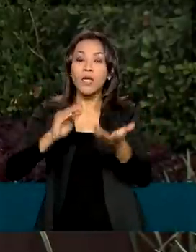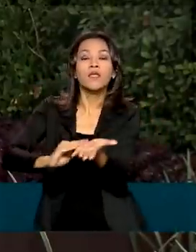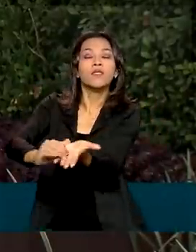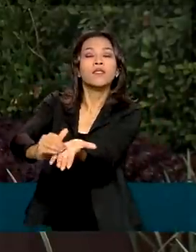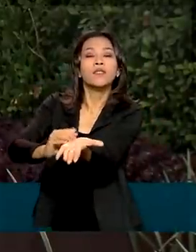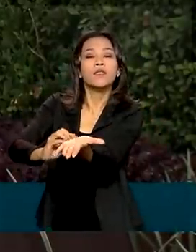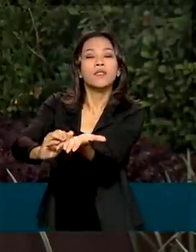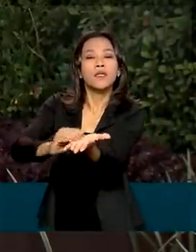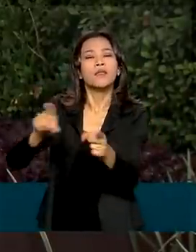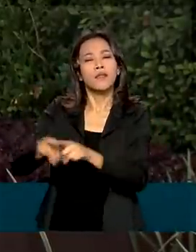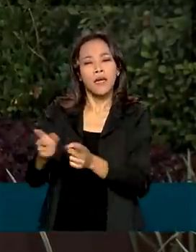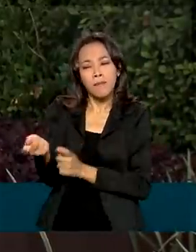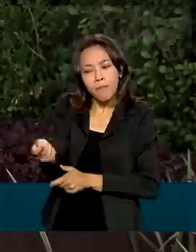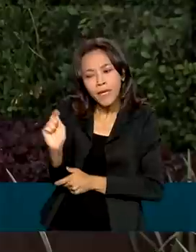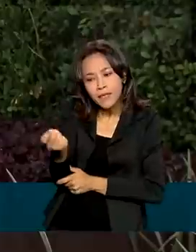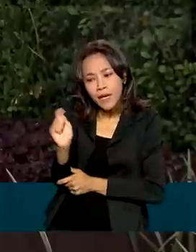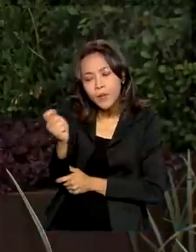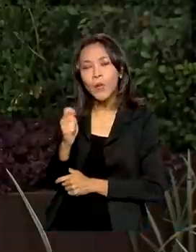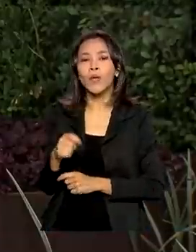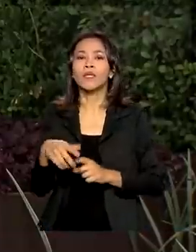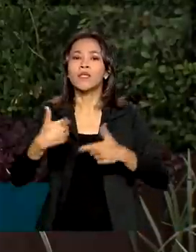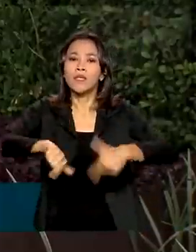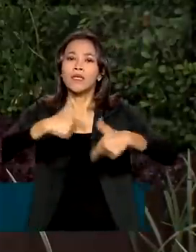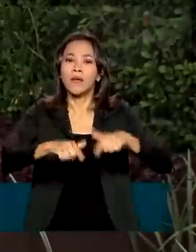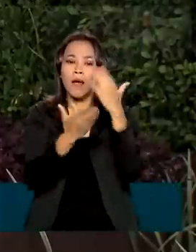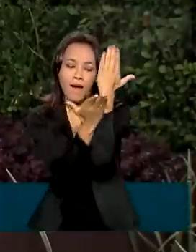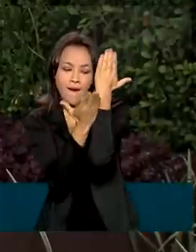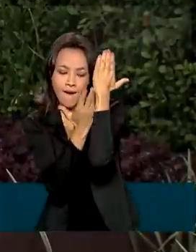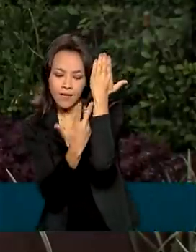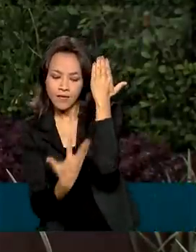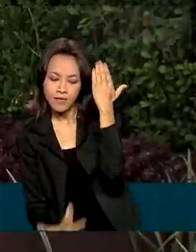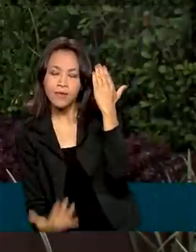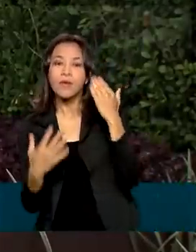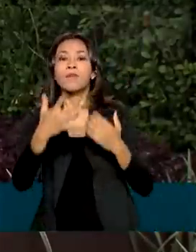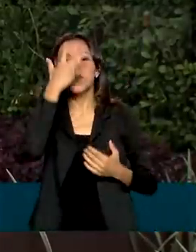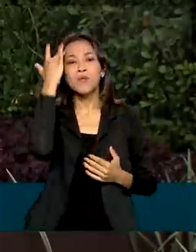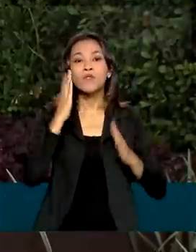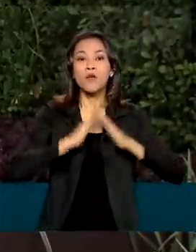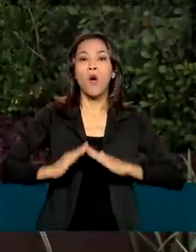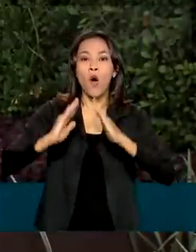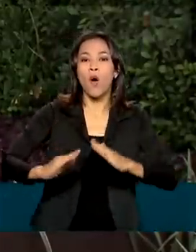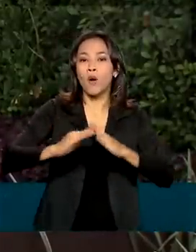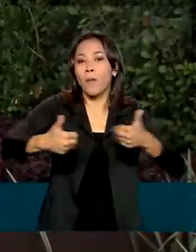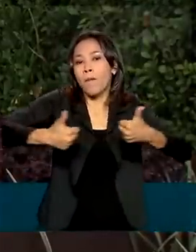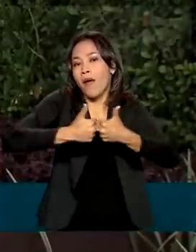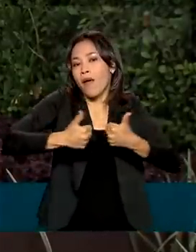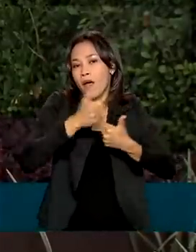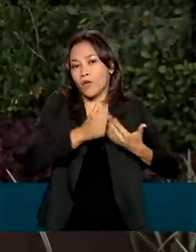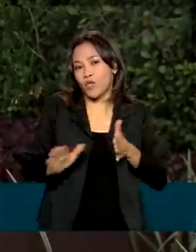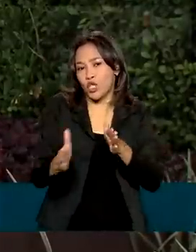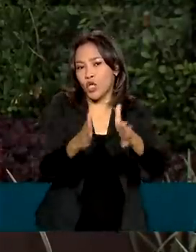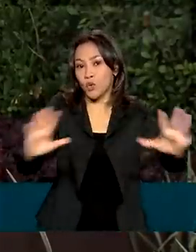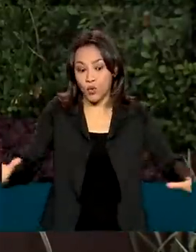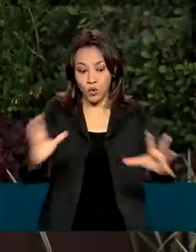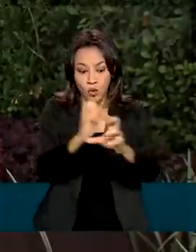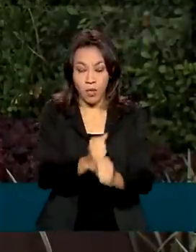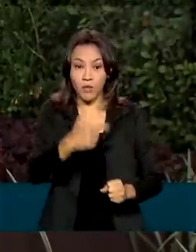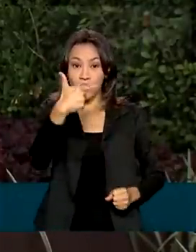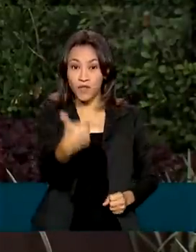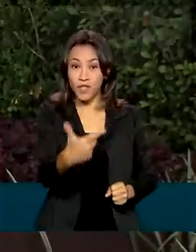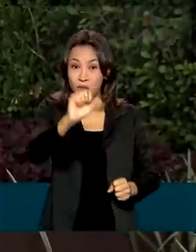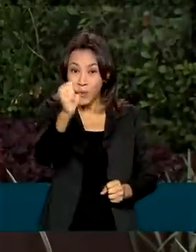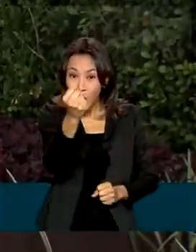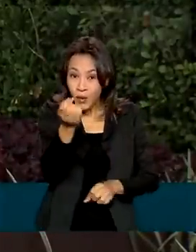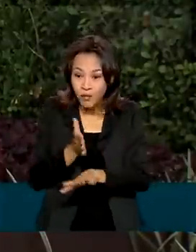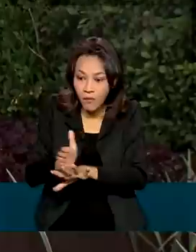os pescadores artesanais, extrativistas, pantaneiros, ribeirinhos e muitos outros. Um total de 28 segmentos que